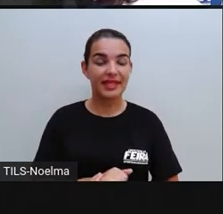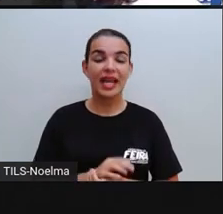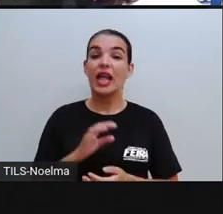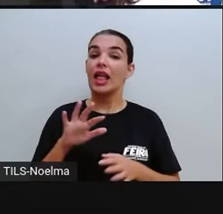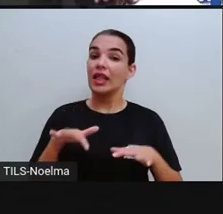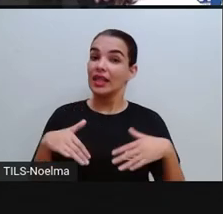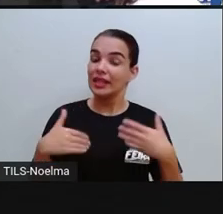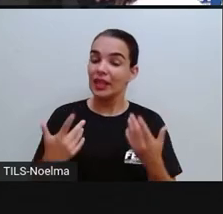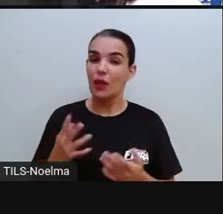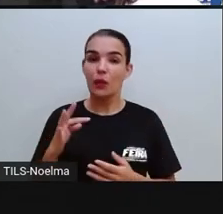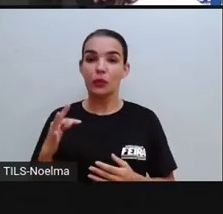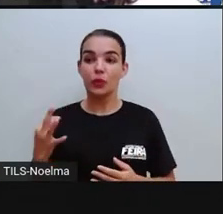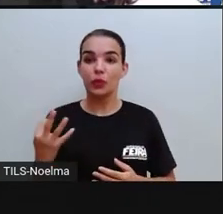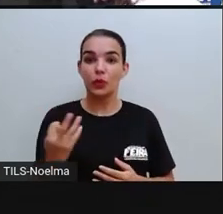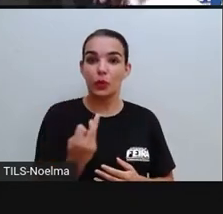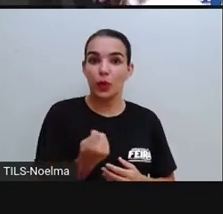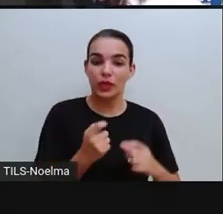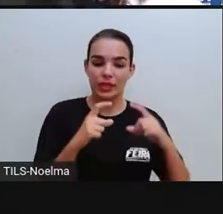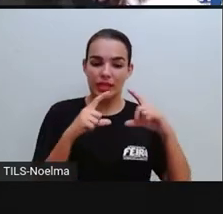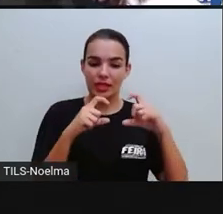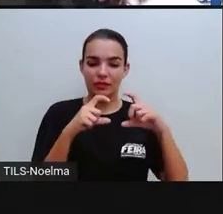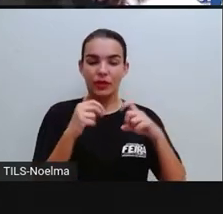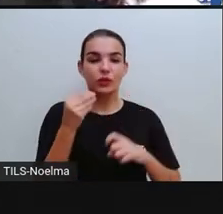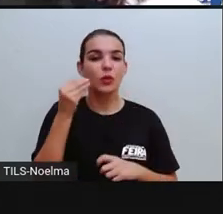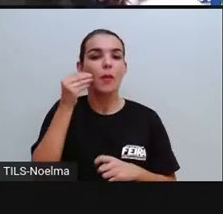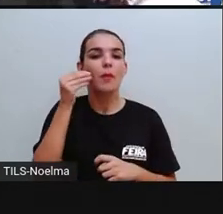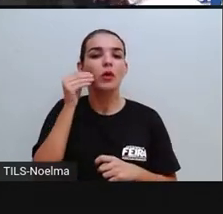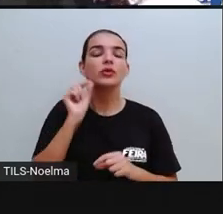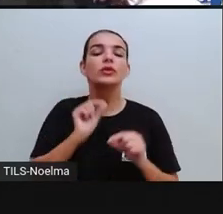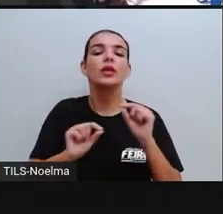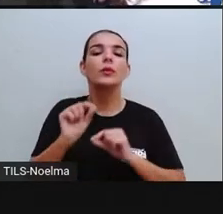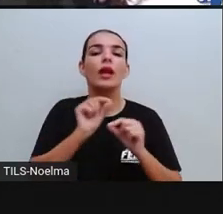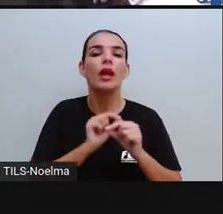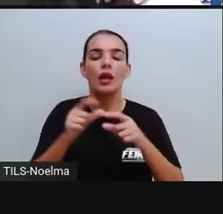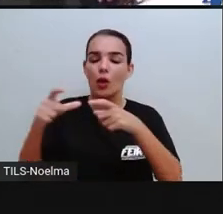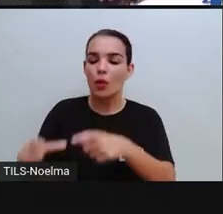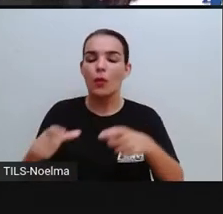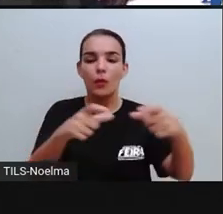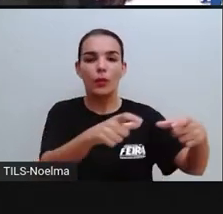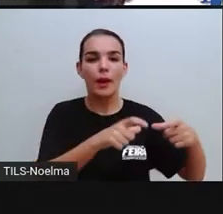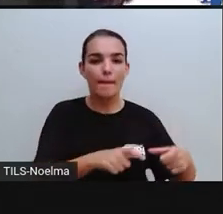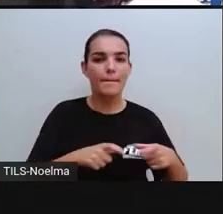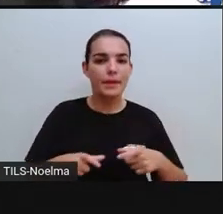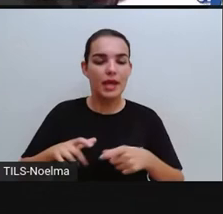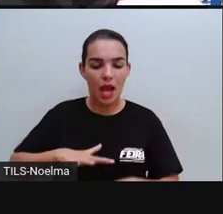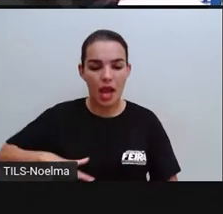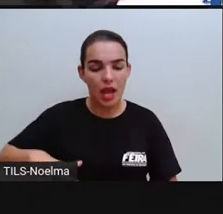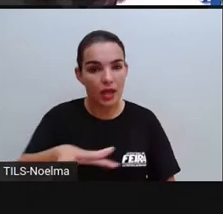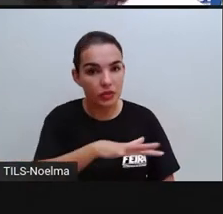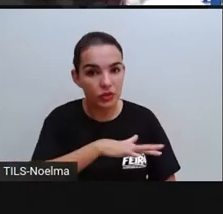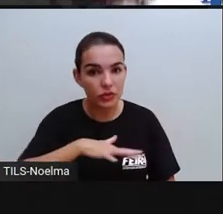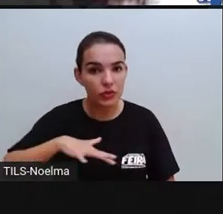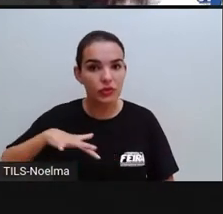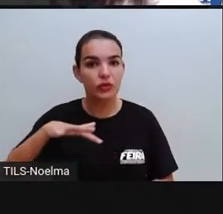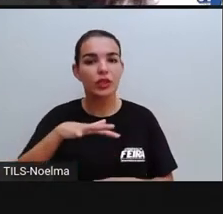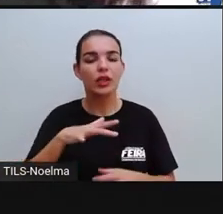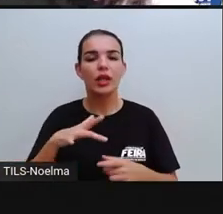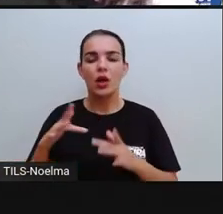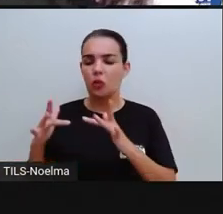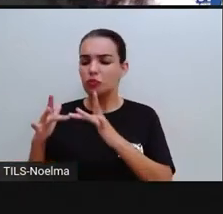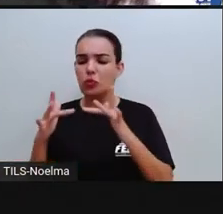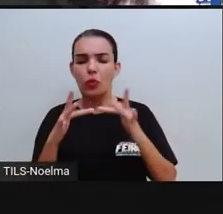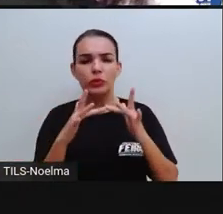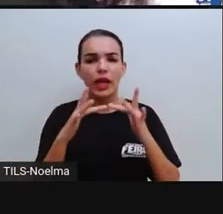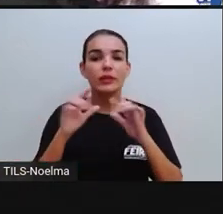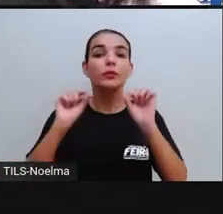Todas aí estão mostrando um ambiente, né, um espaço de vivência que é a escola,